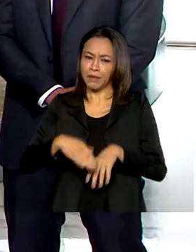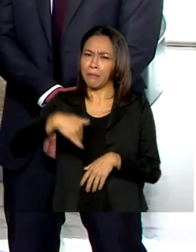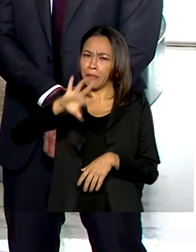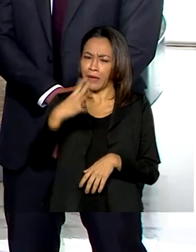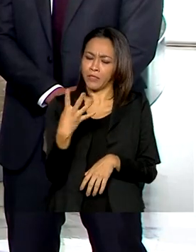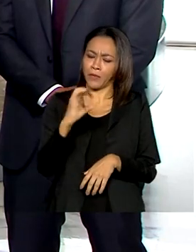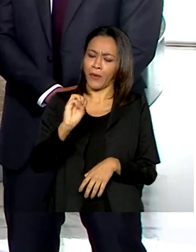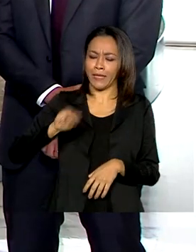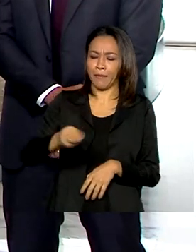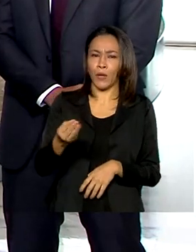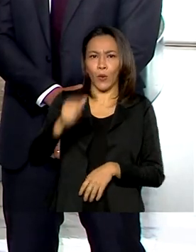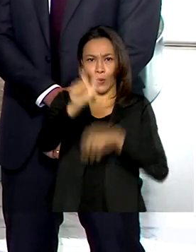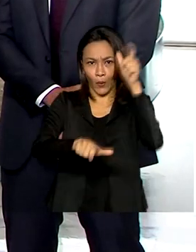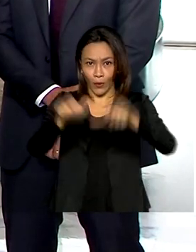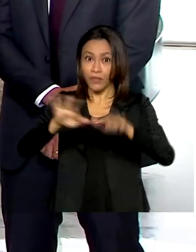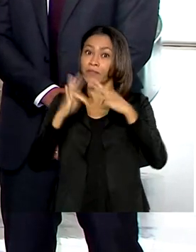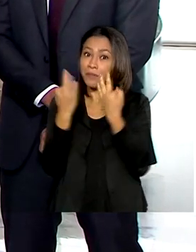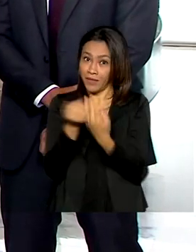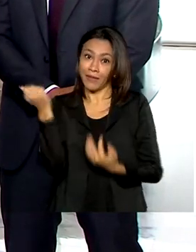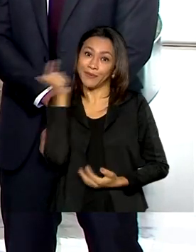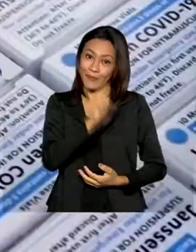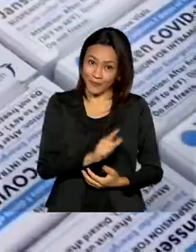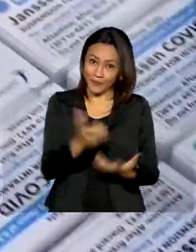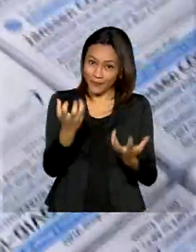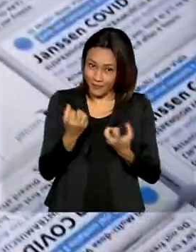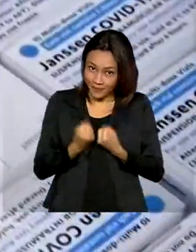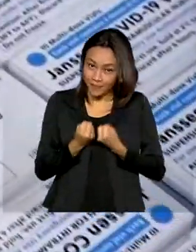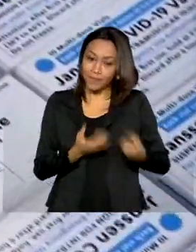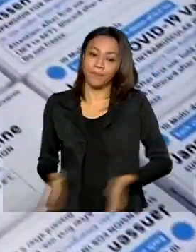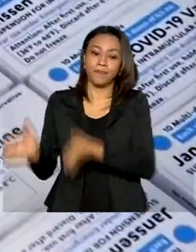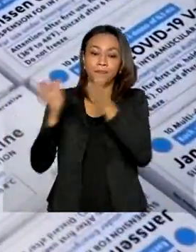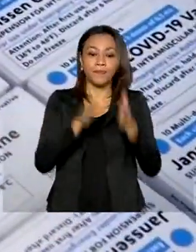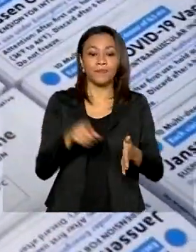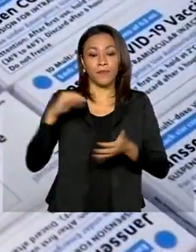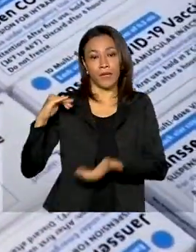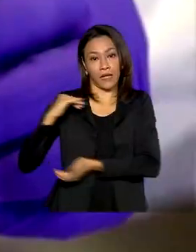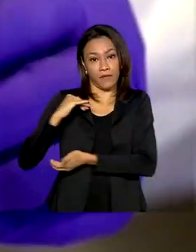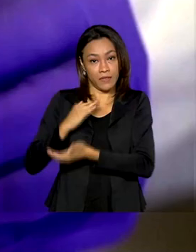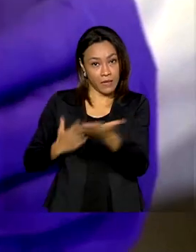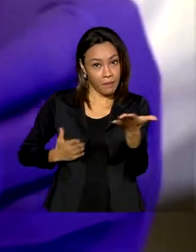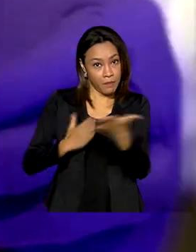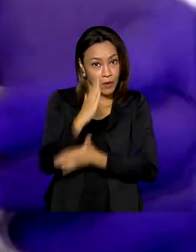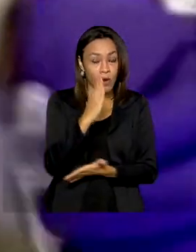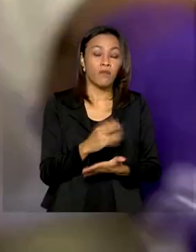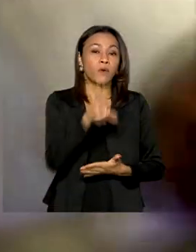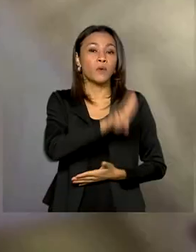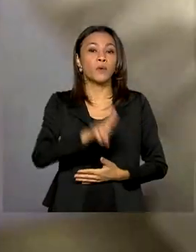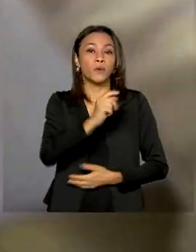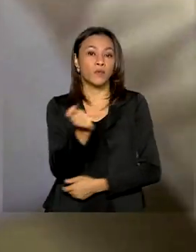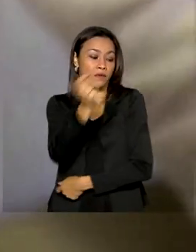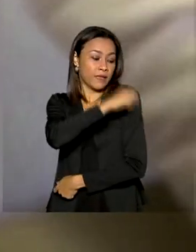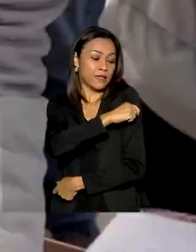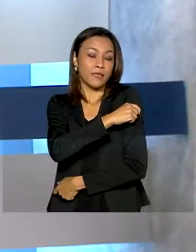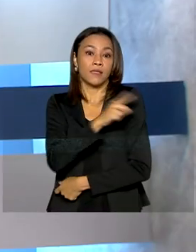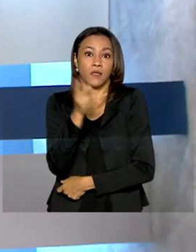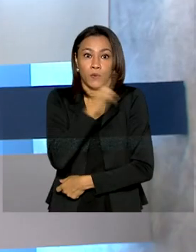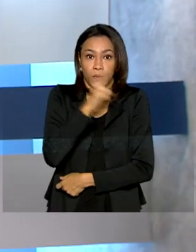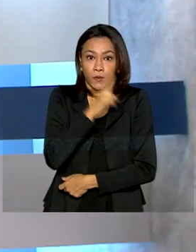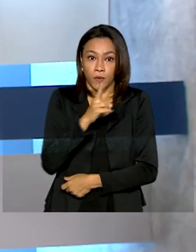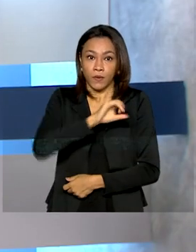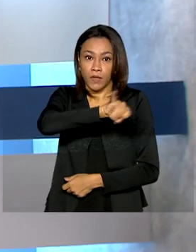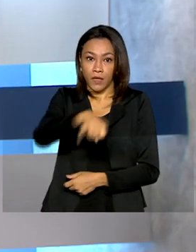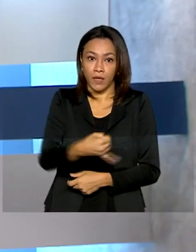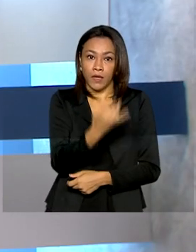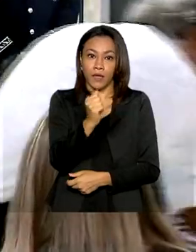de famílias serão beneficiadas. Anvisa aprova o uso emergencial da vacina da Janssen. E veja